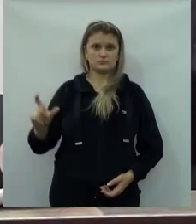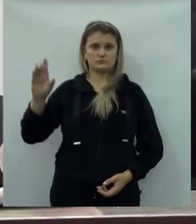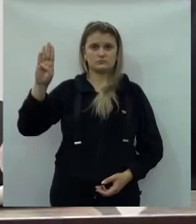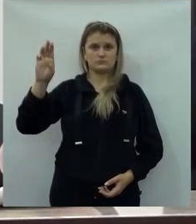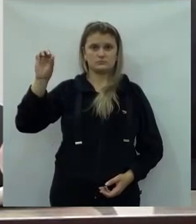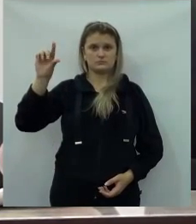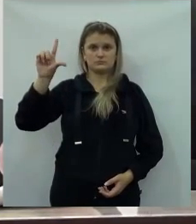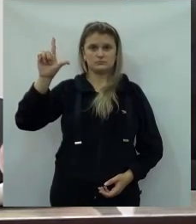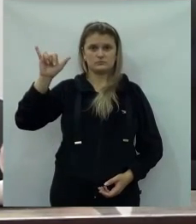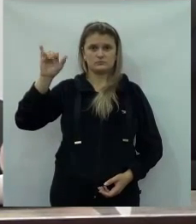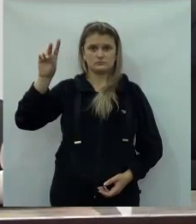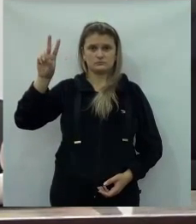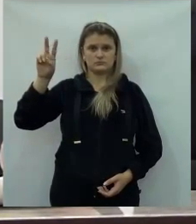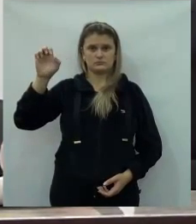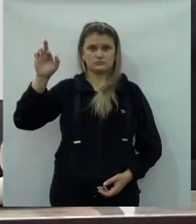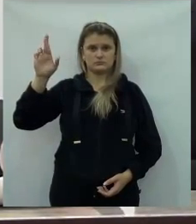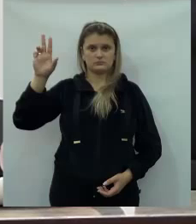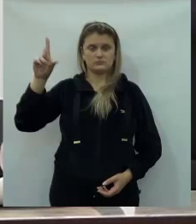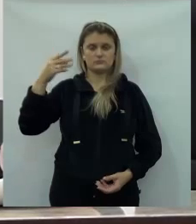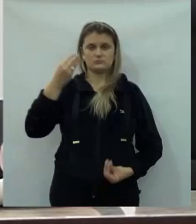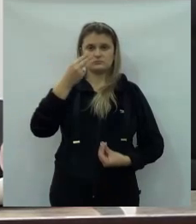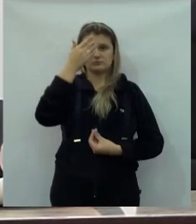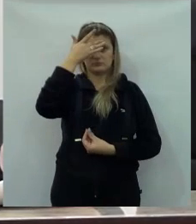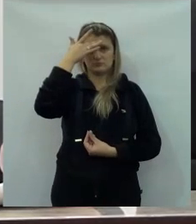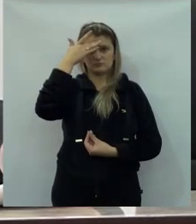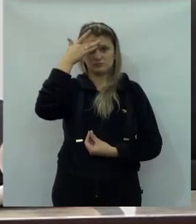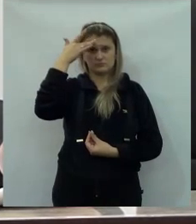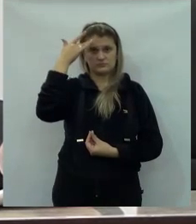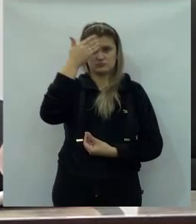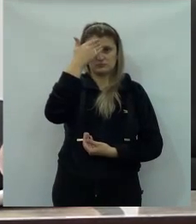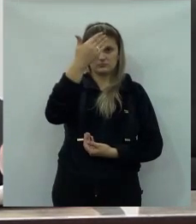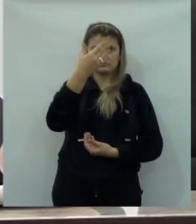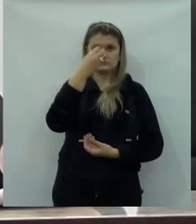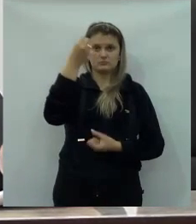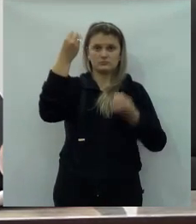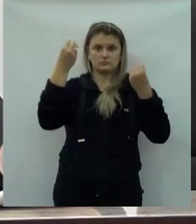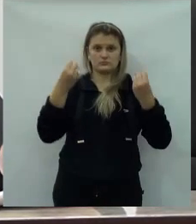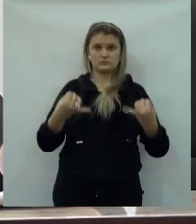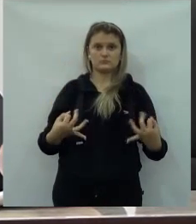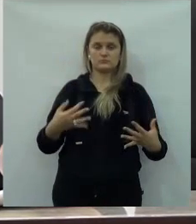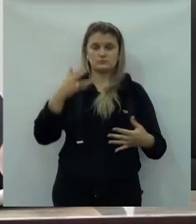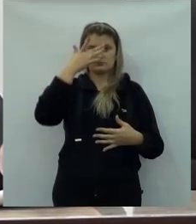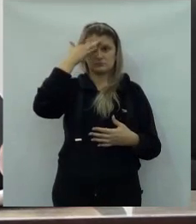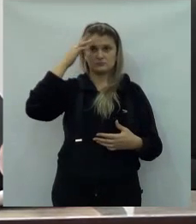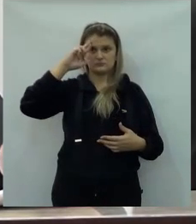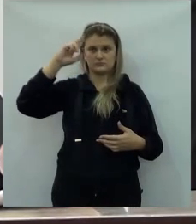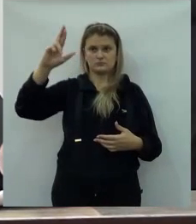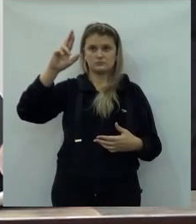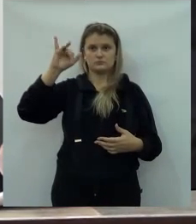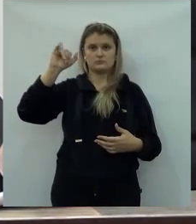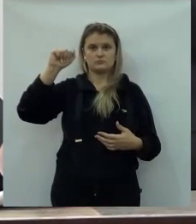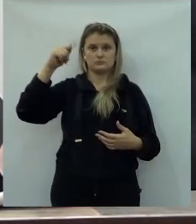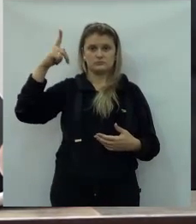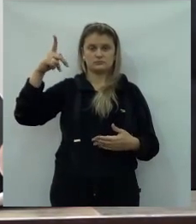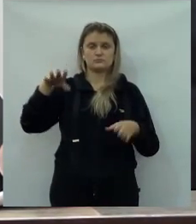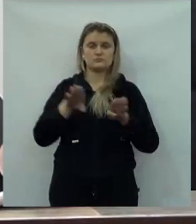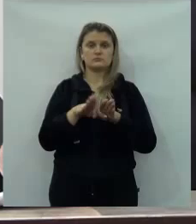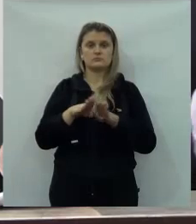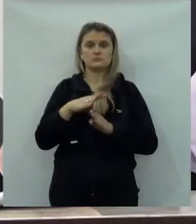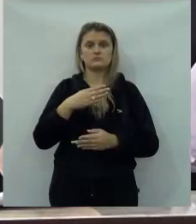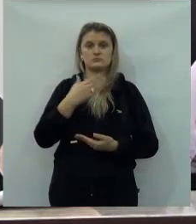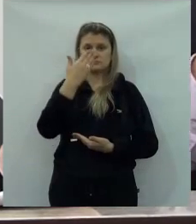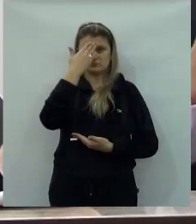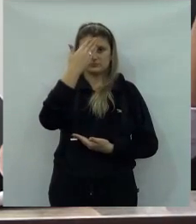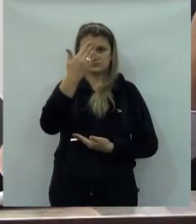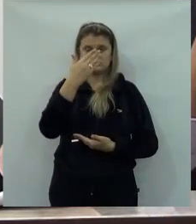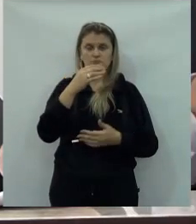ao Bolívar, agradecemos as explanações feitas pelo senhor aqui, ao chefe do